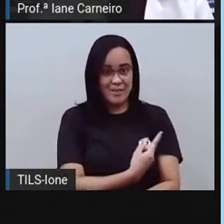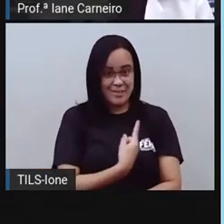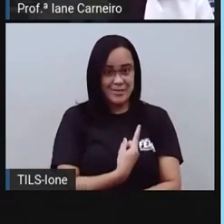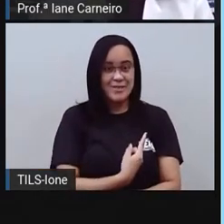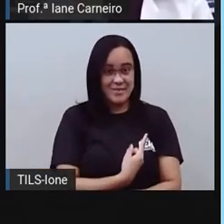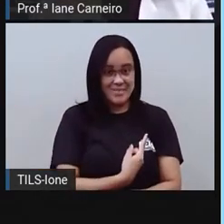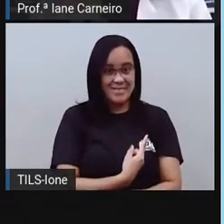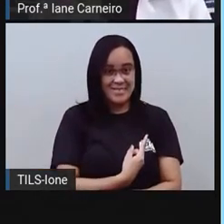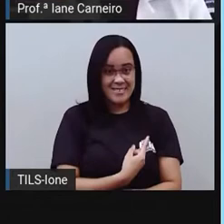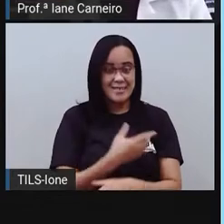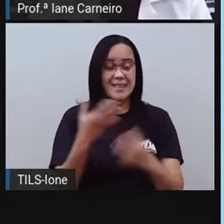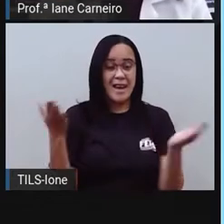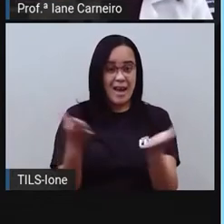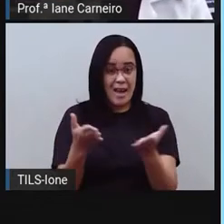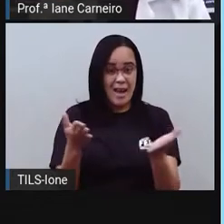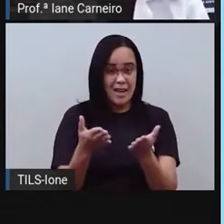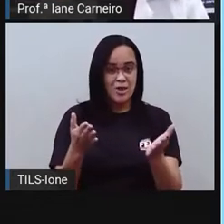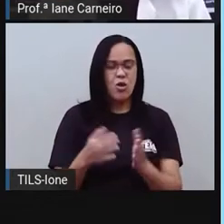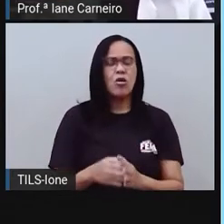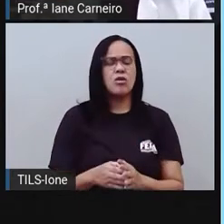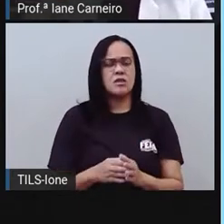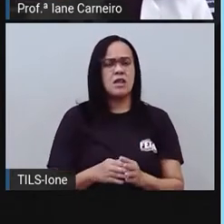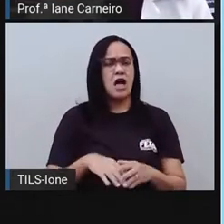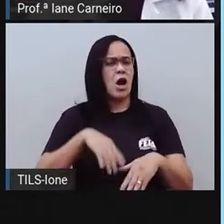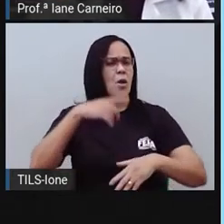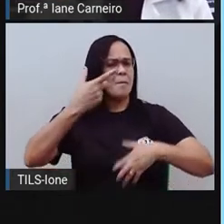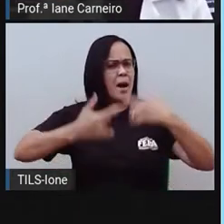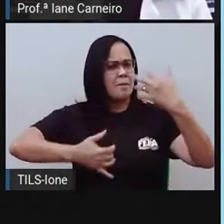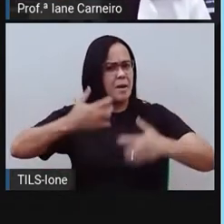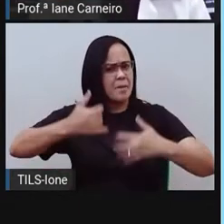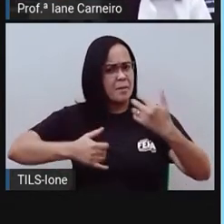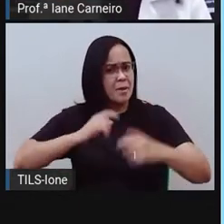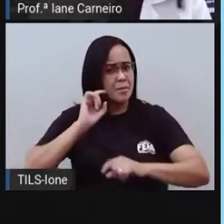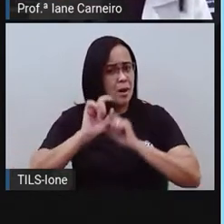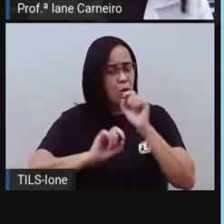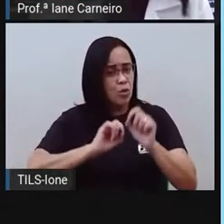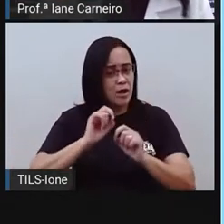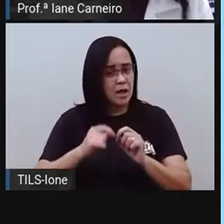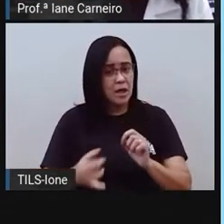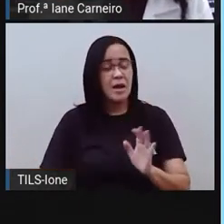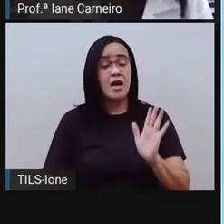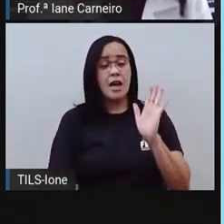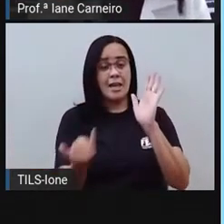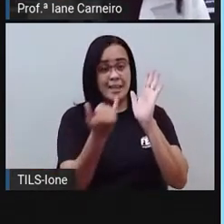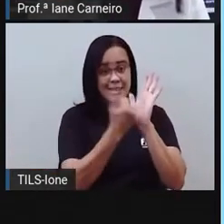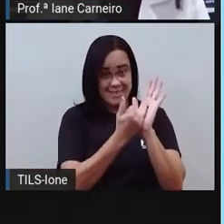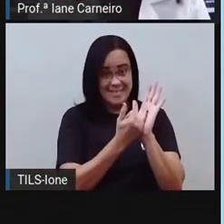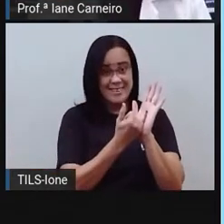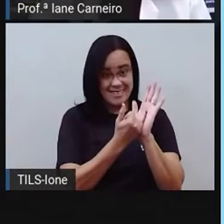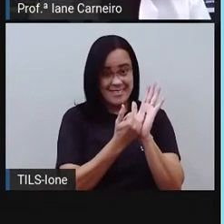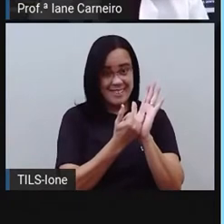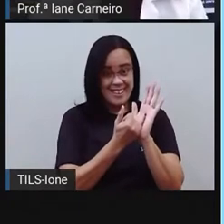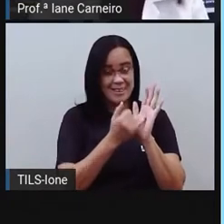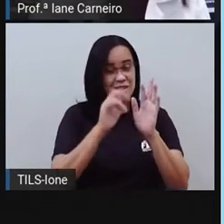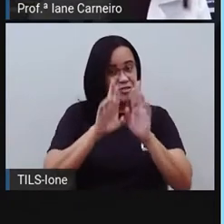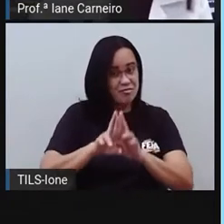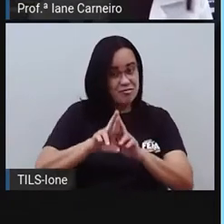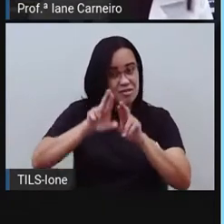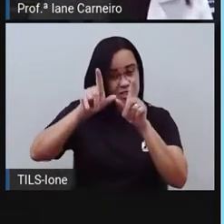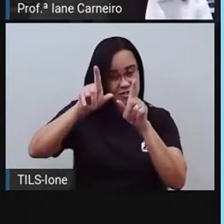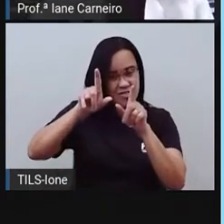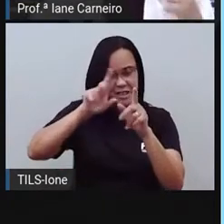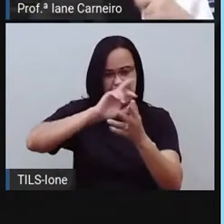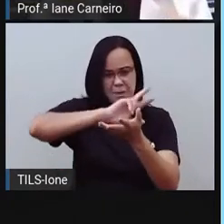a gente vai falar sobre identidade, diferenças e respeito, tá joia? Então para